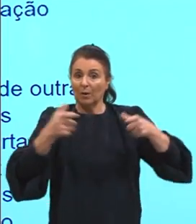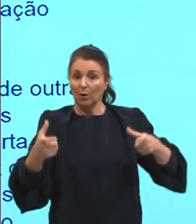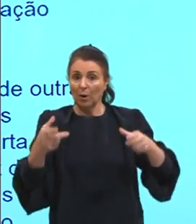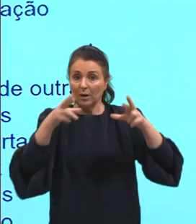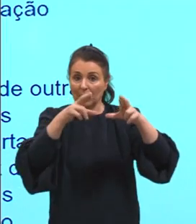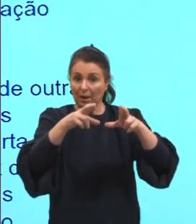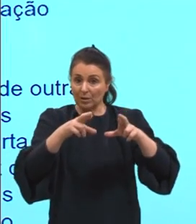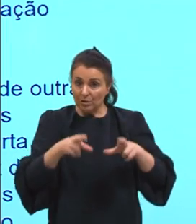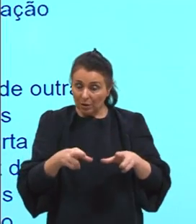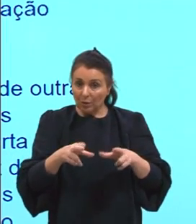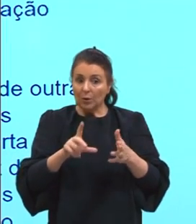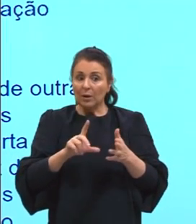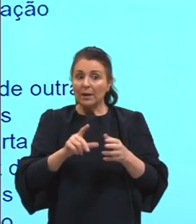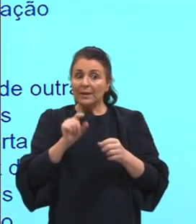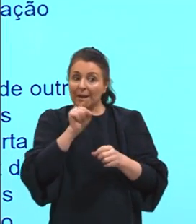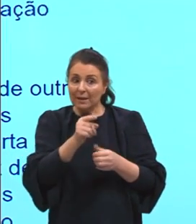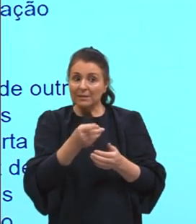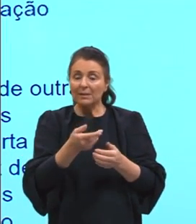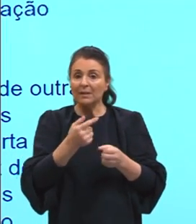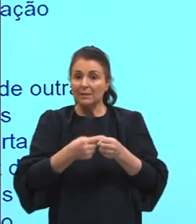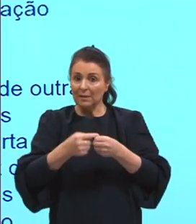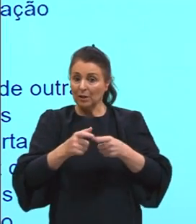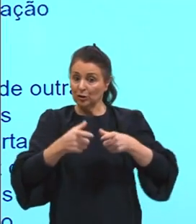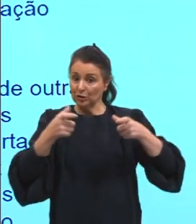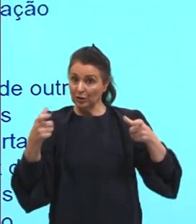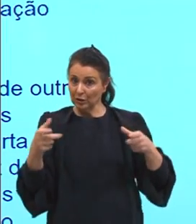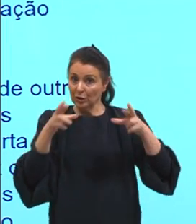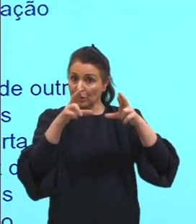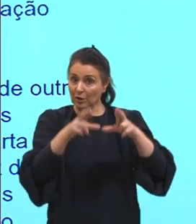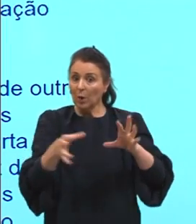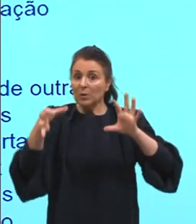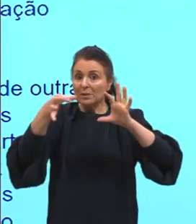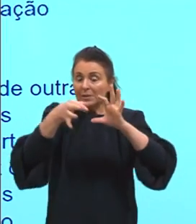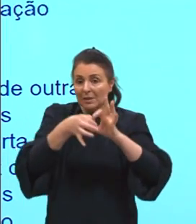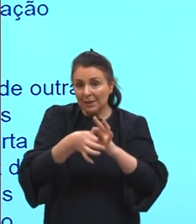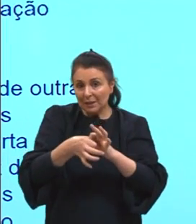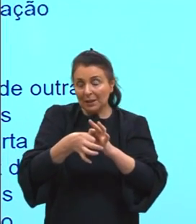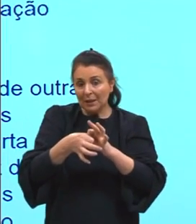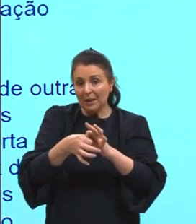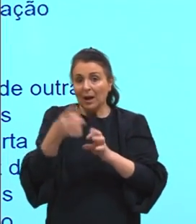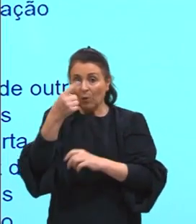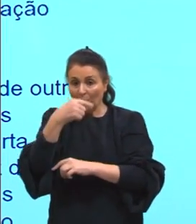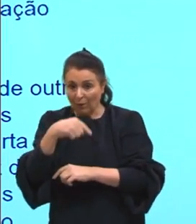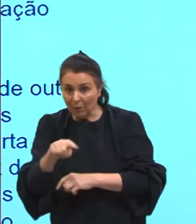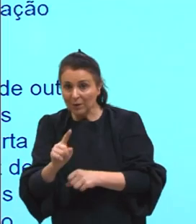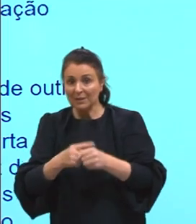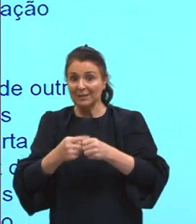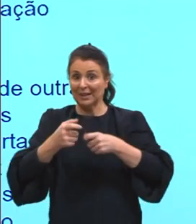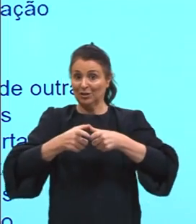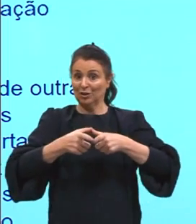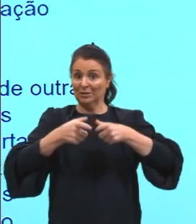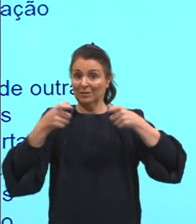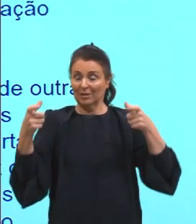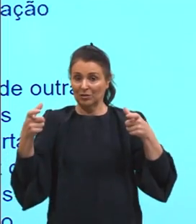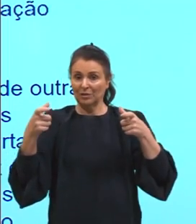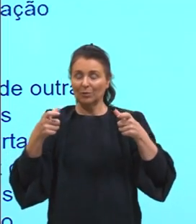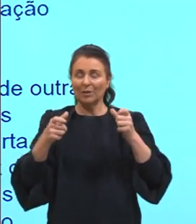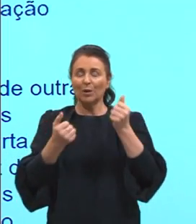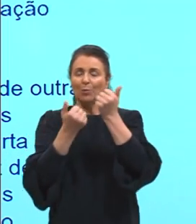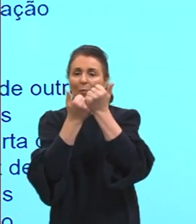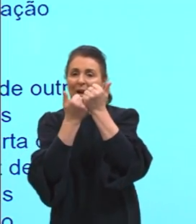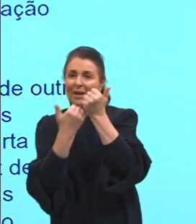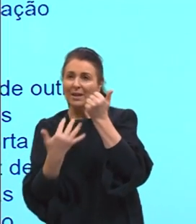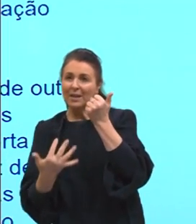a uma metrópole nacional. Então, esse é o esquema que nós temos aí da hierarquia, por exemplo,